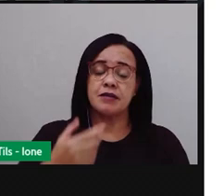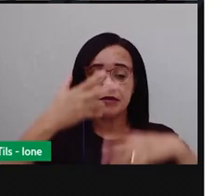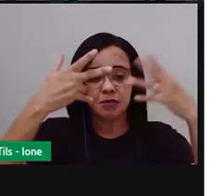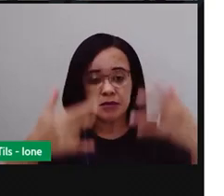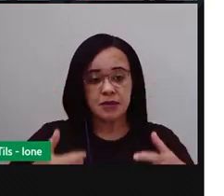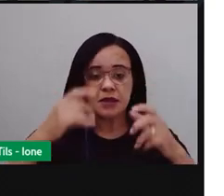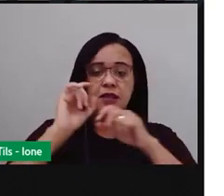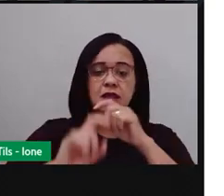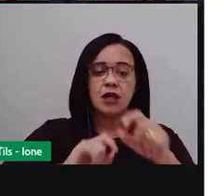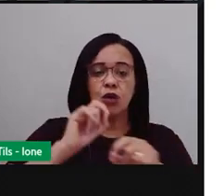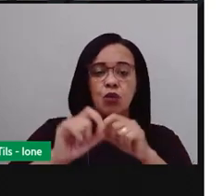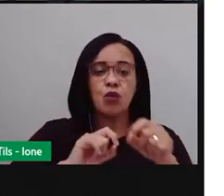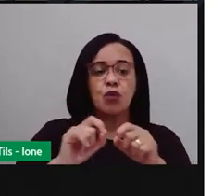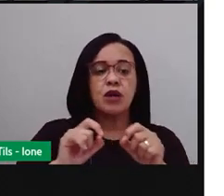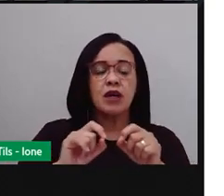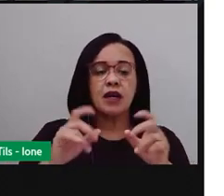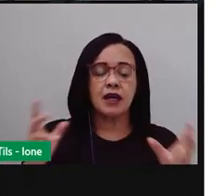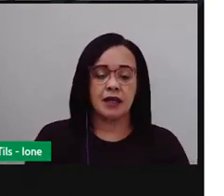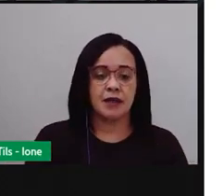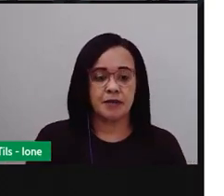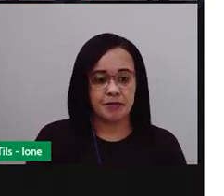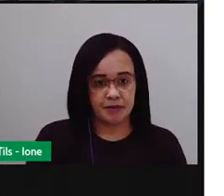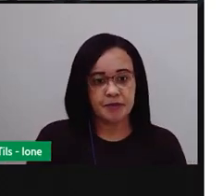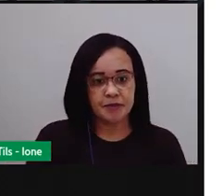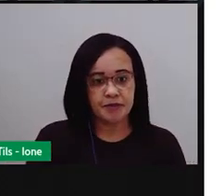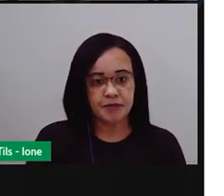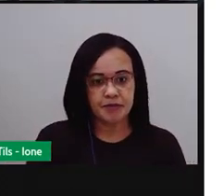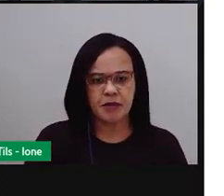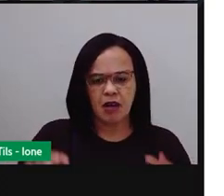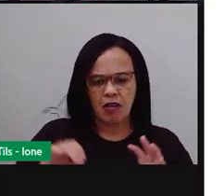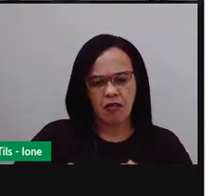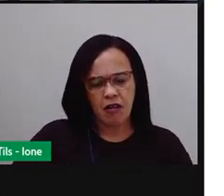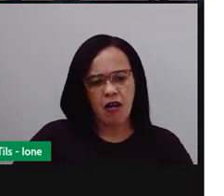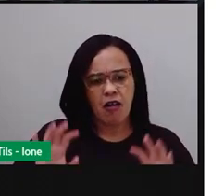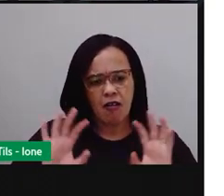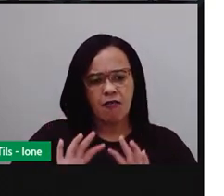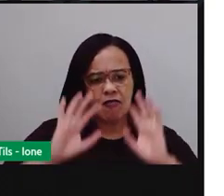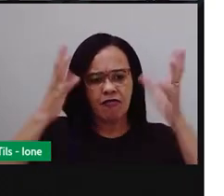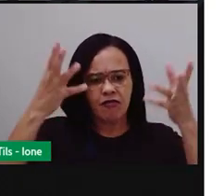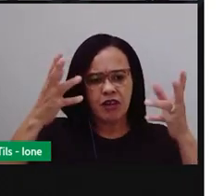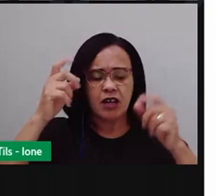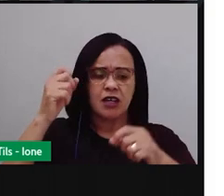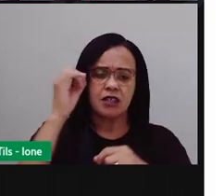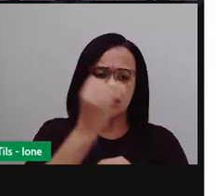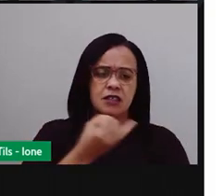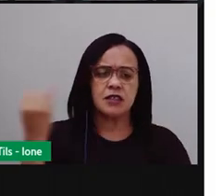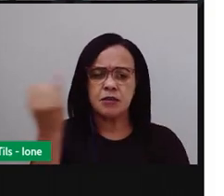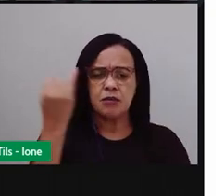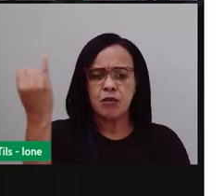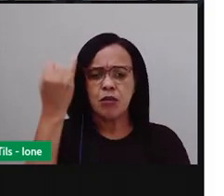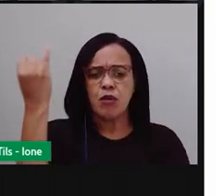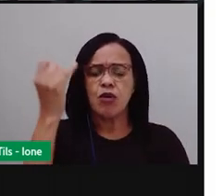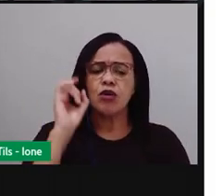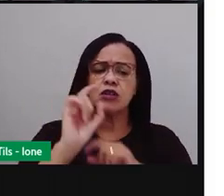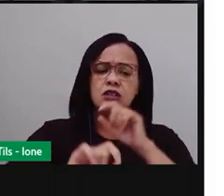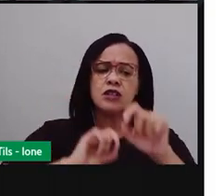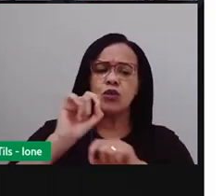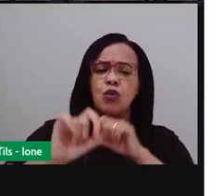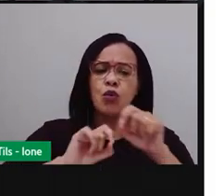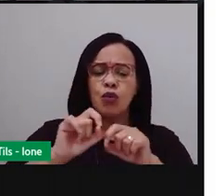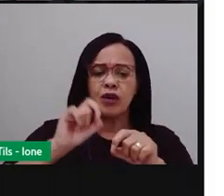alguns aspectos importantes desse festejo, né? Que é tão importante para a região Nordeste.